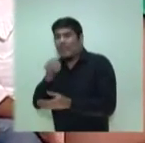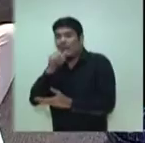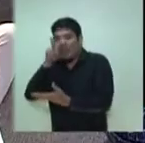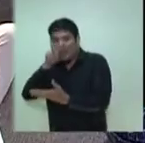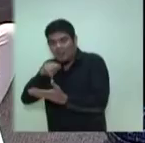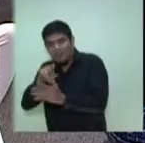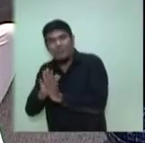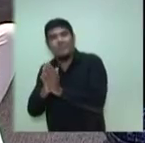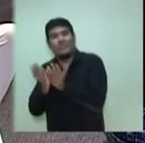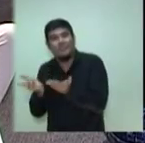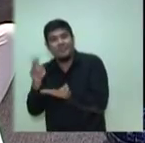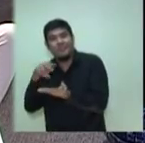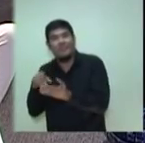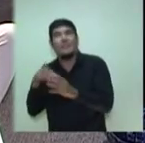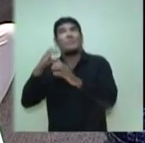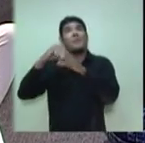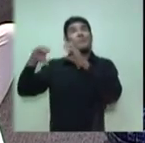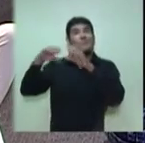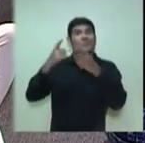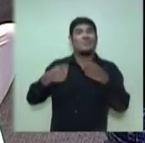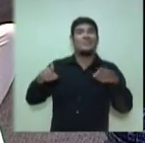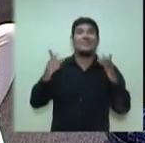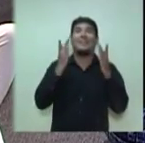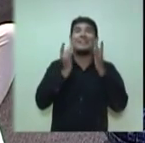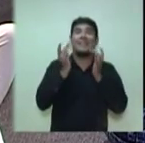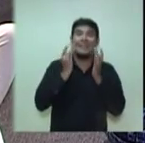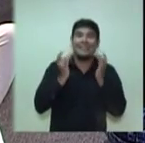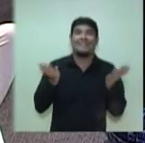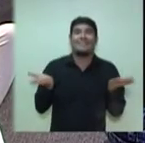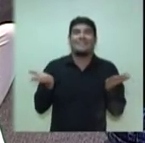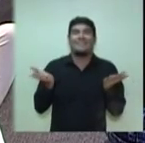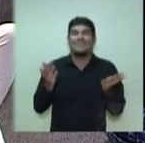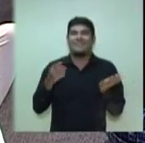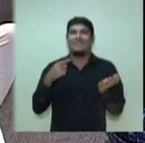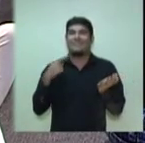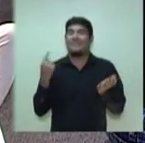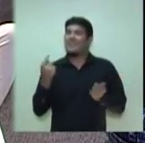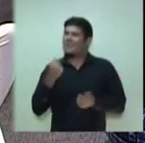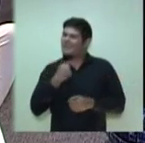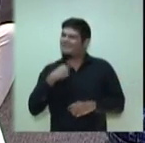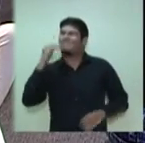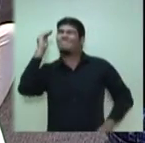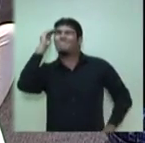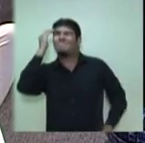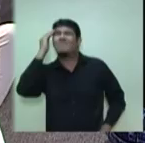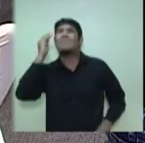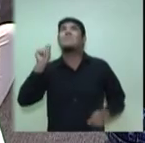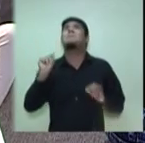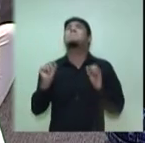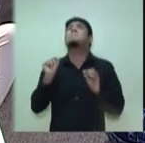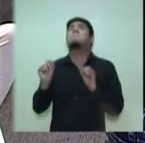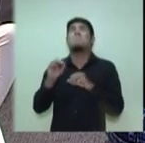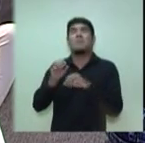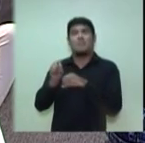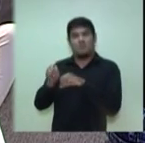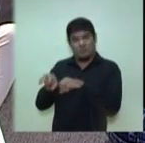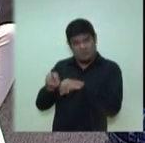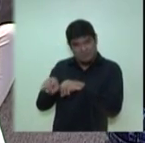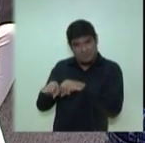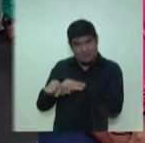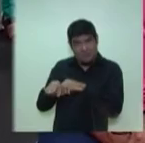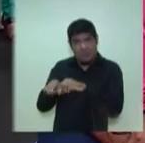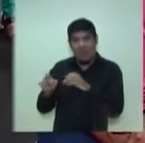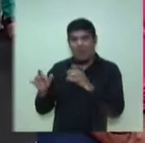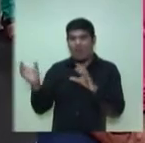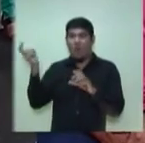pelos livros, pela música, pelo teatro. Então, na nossa concepção de educação, a cultura tem uma